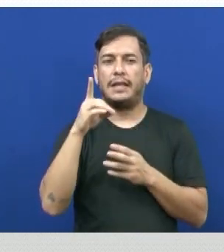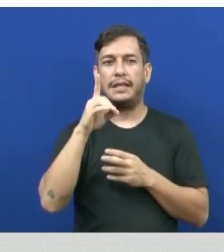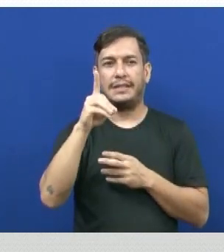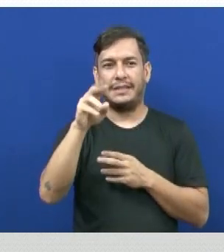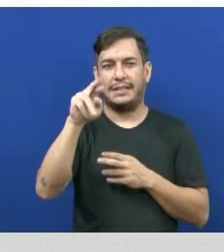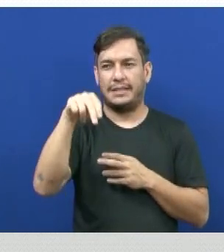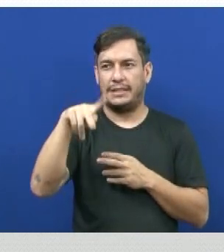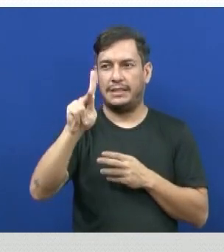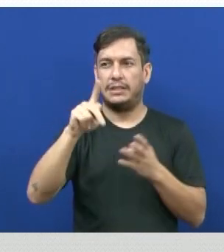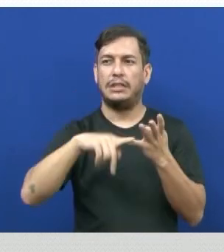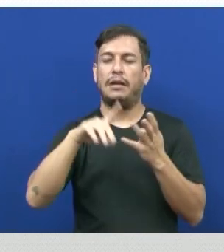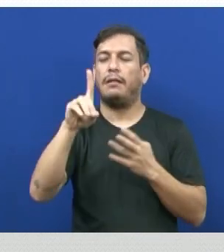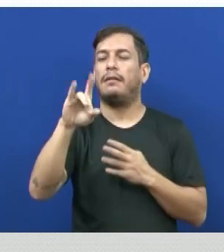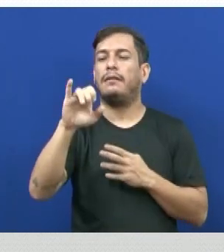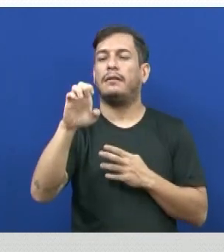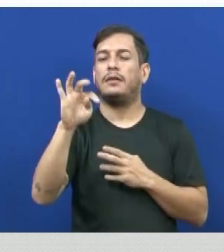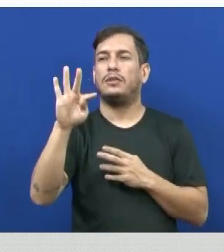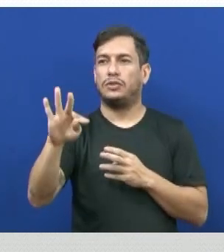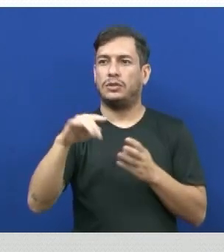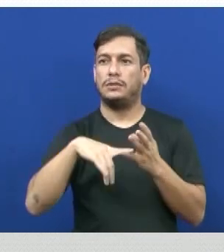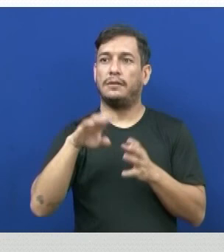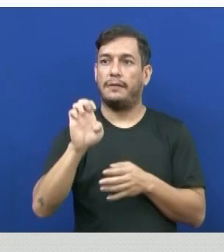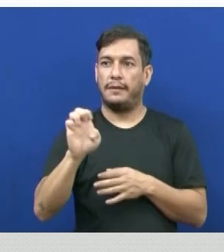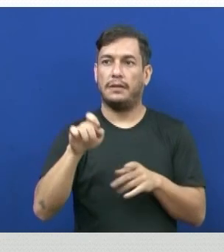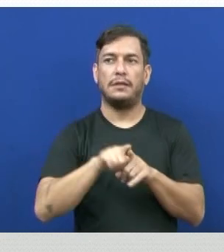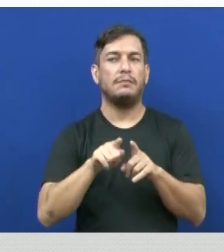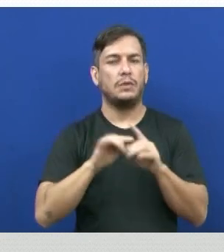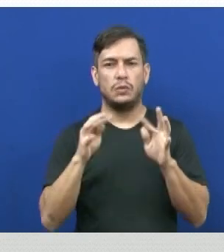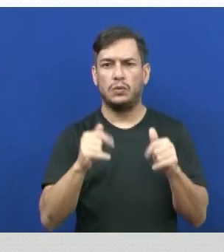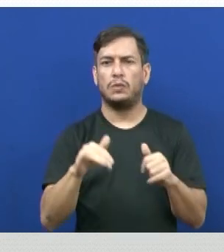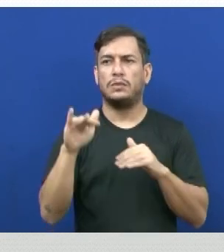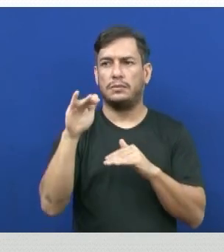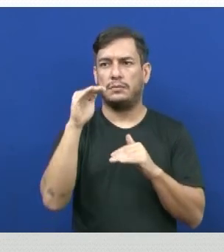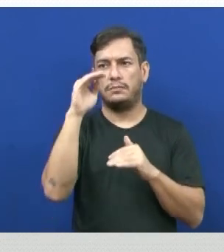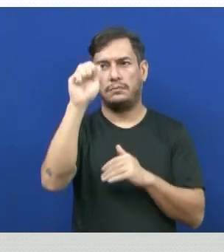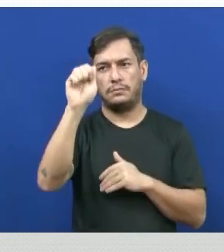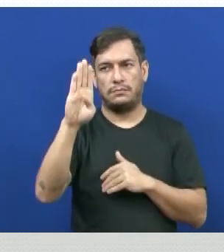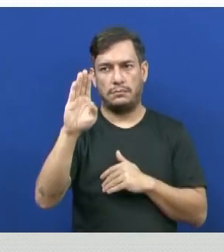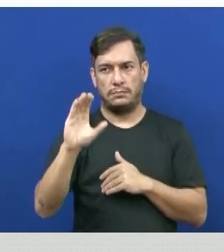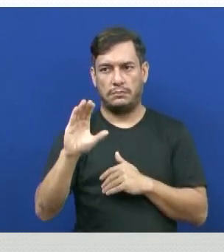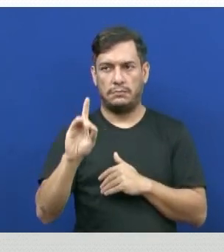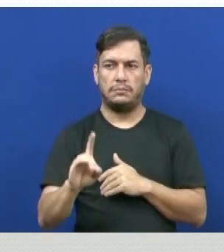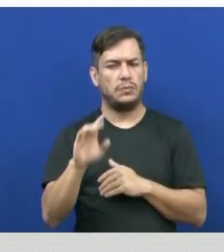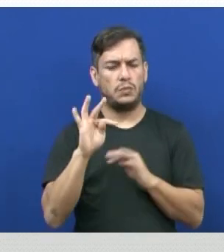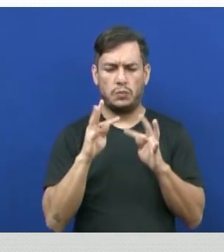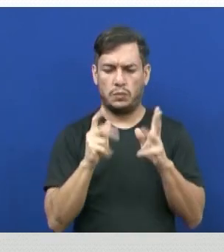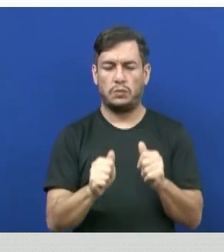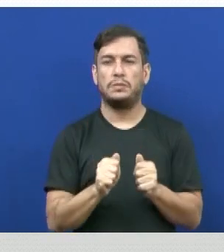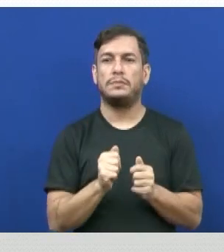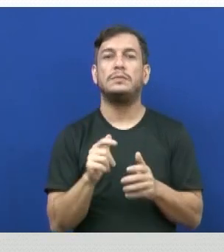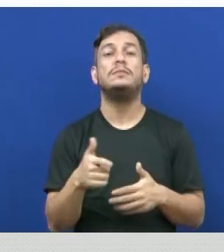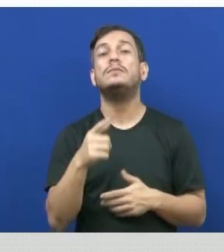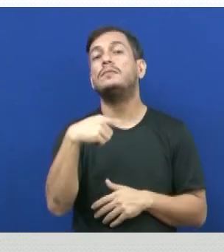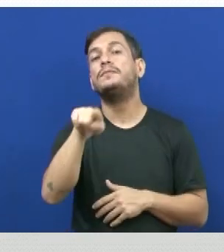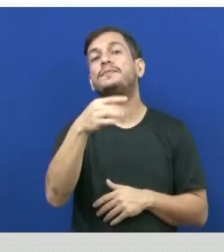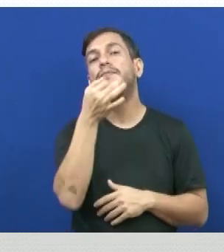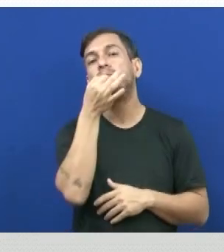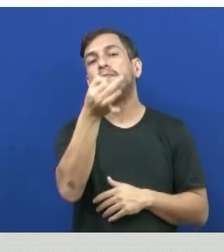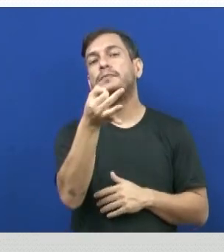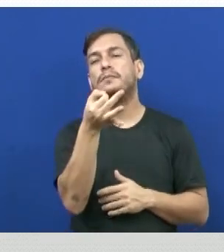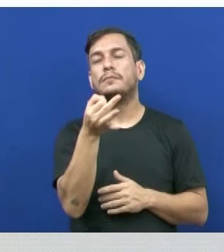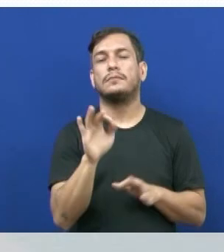Quem nunca? E temos a letra E que diz que é todas as alternativas acima. E aí, na sua opinião,